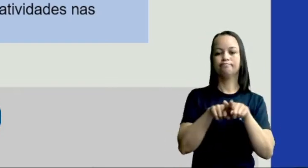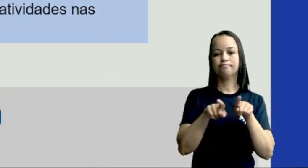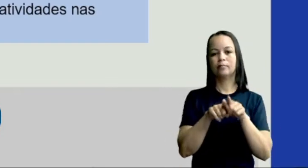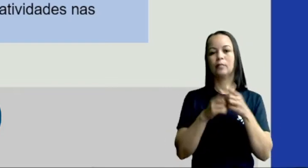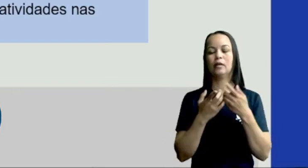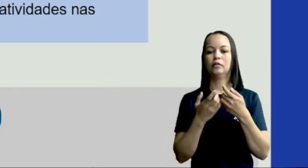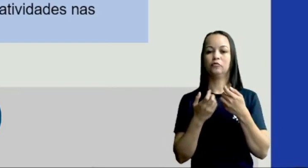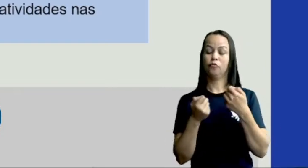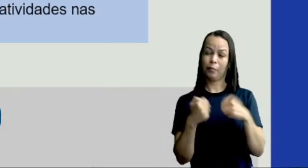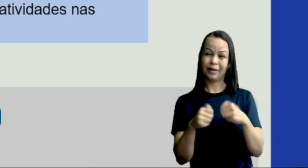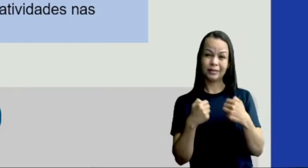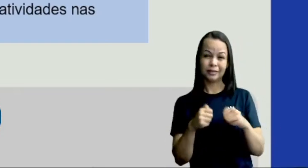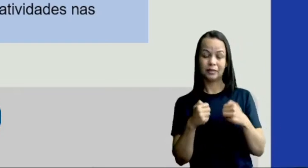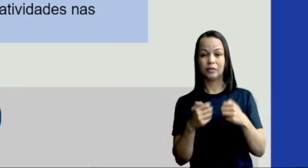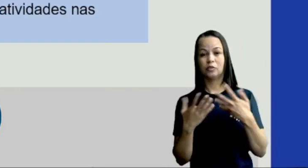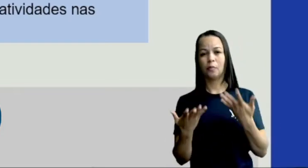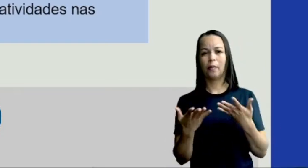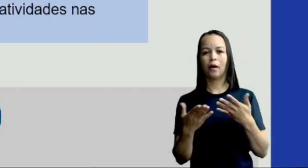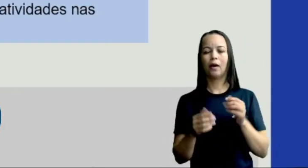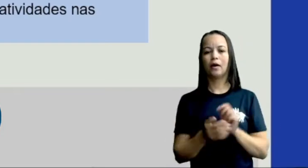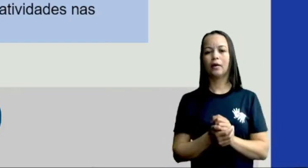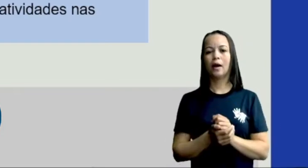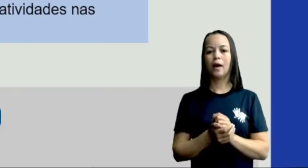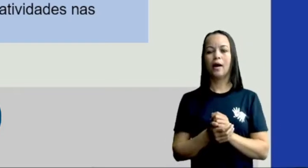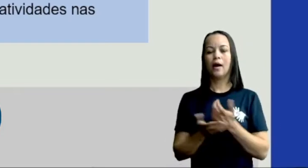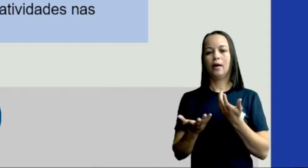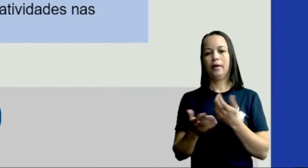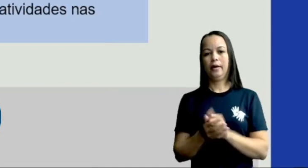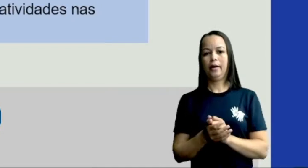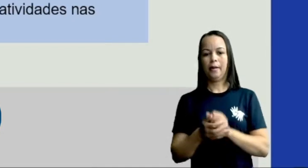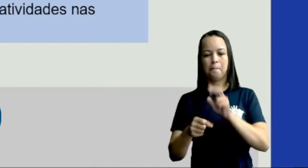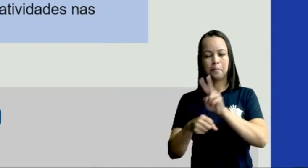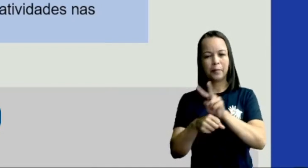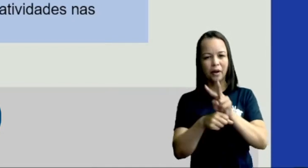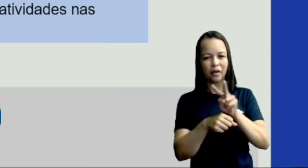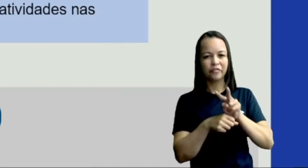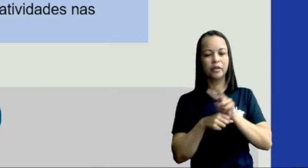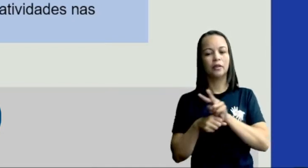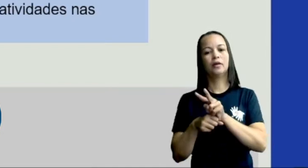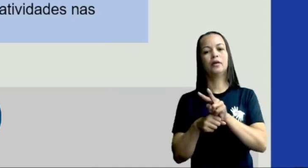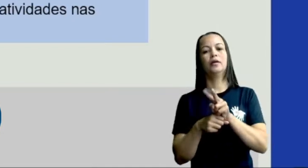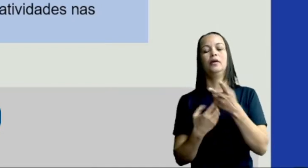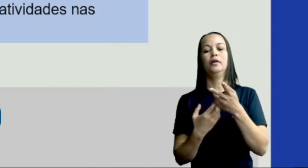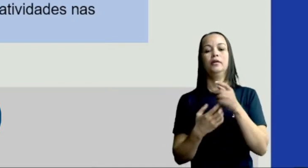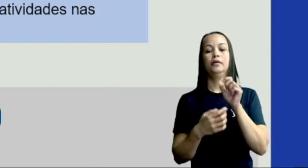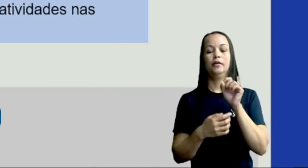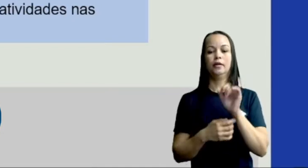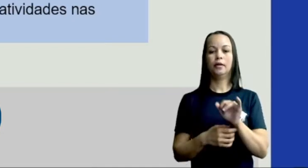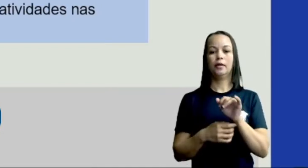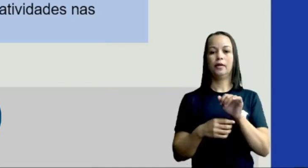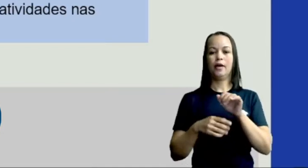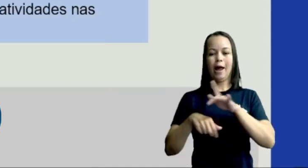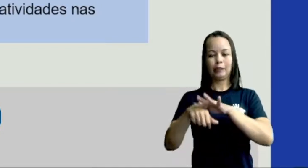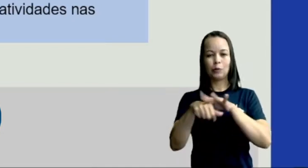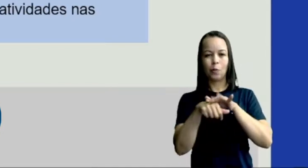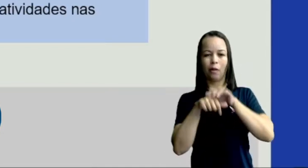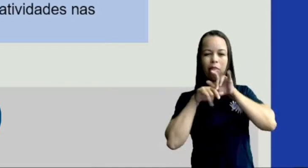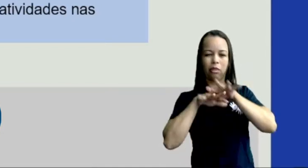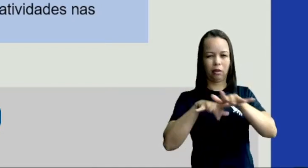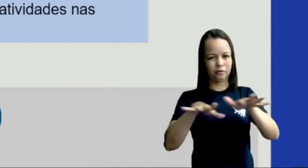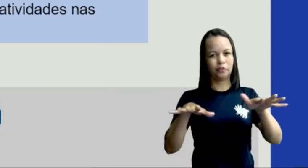como uma medida de prevenir de que essa doença se espalhasse.